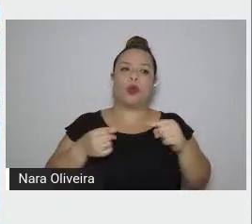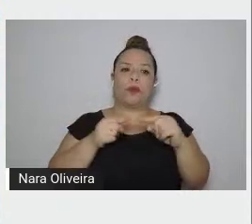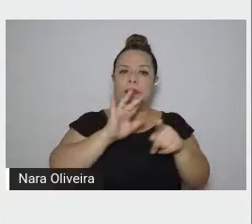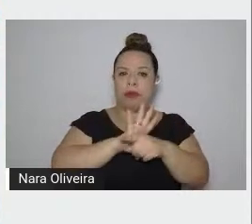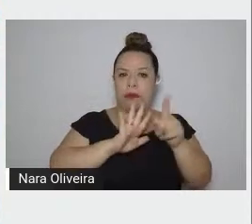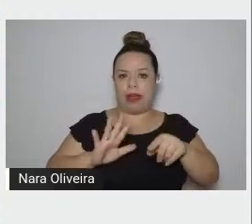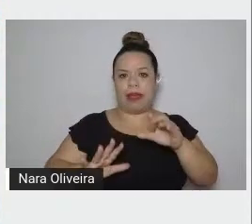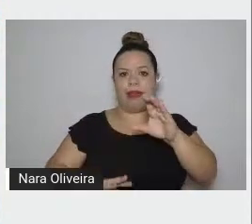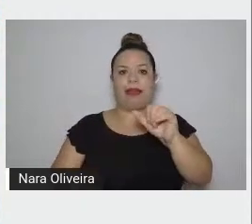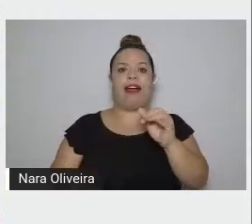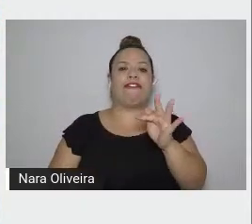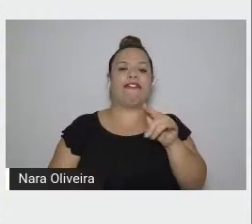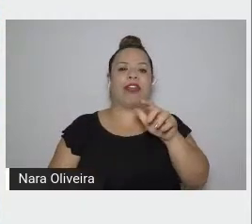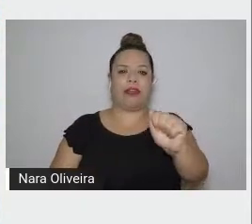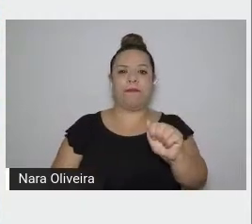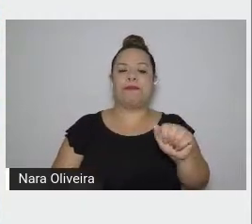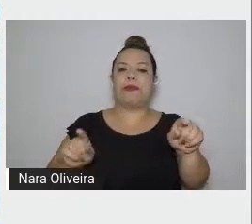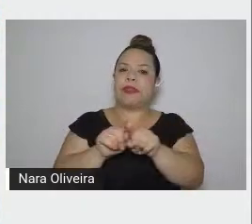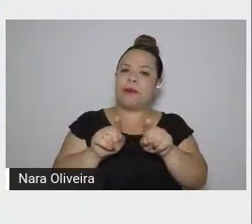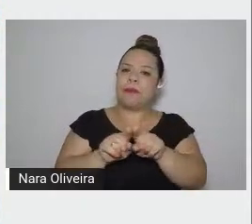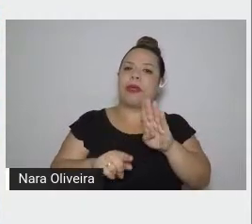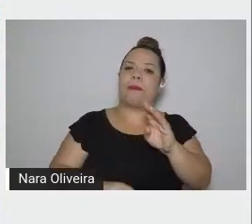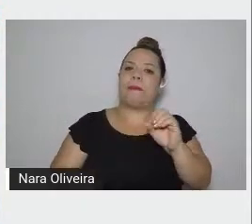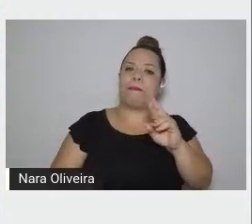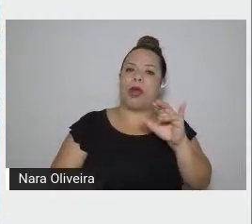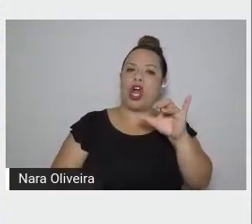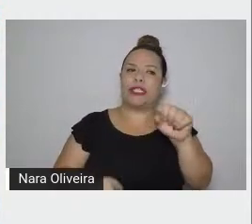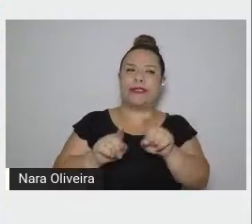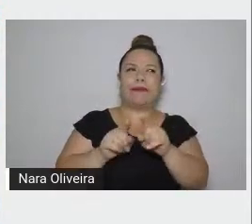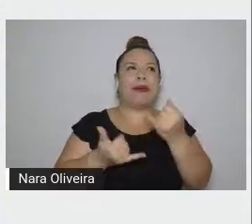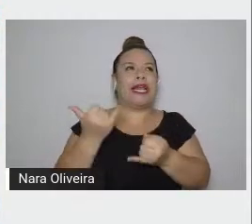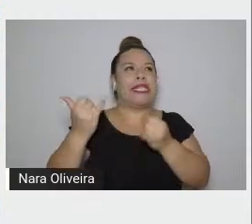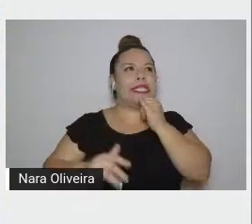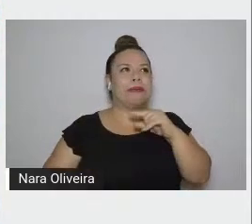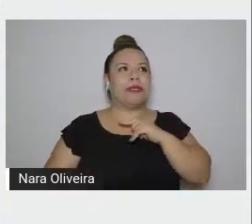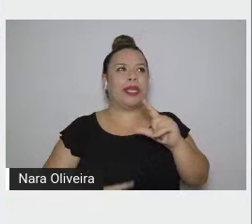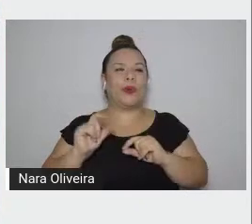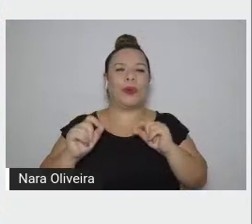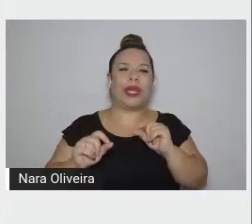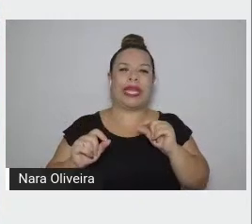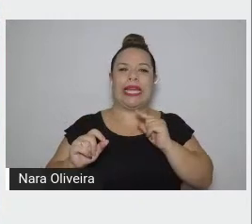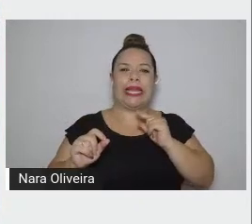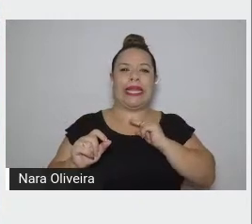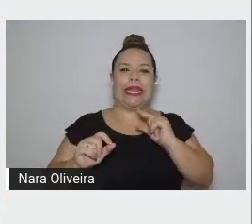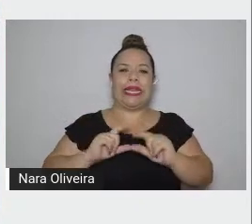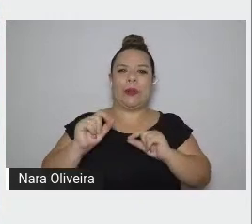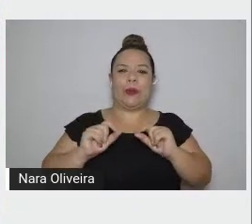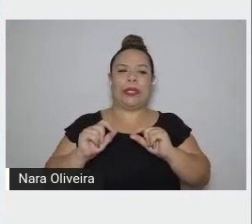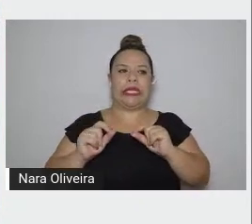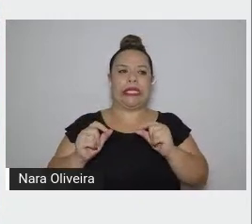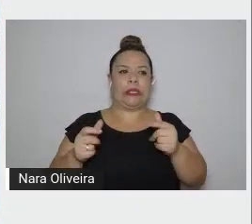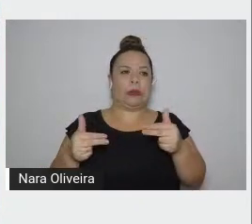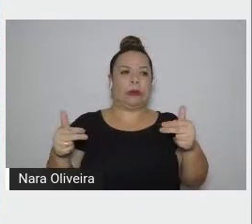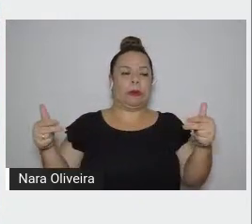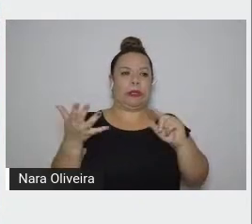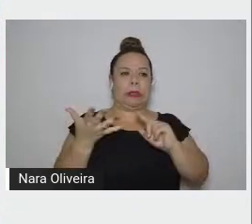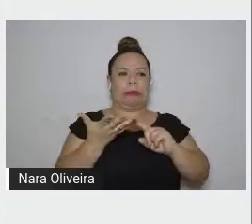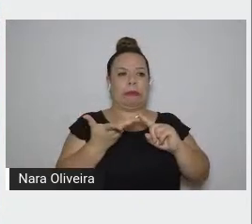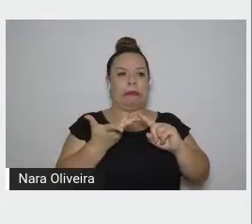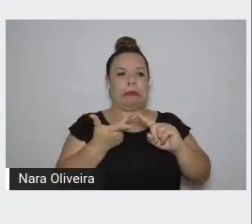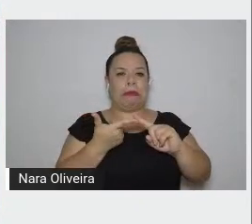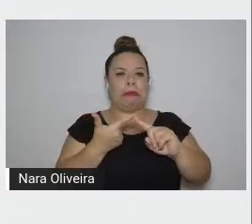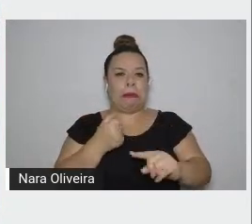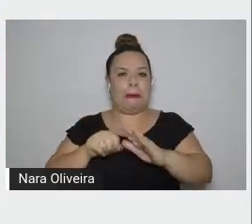que é um labirinto e uma coisa imensa onde estão